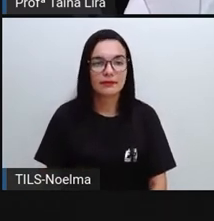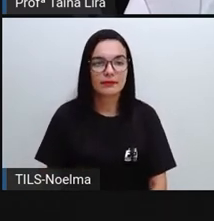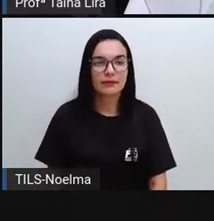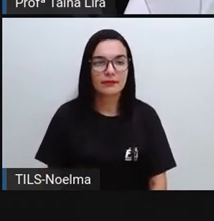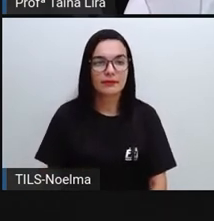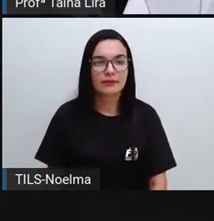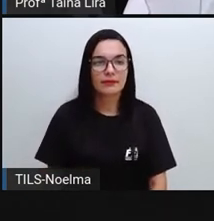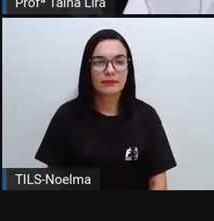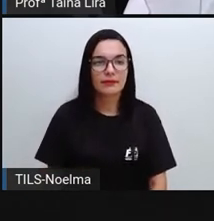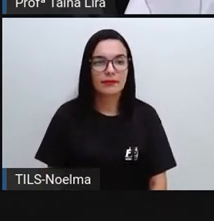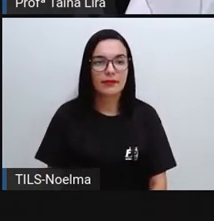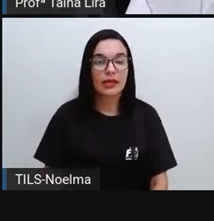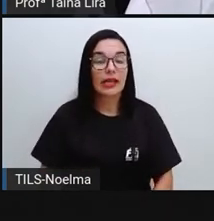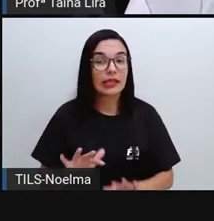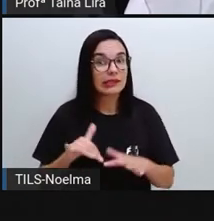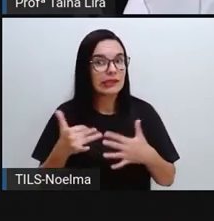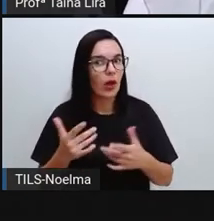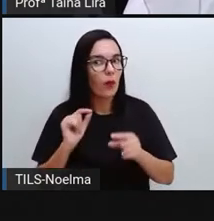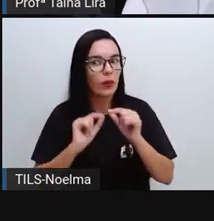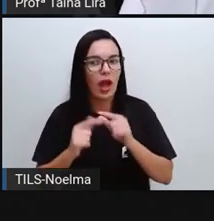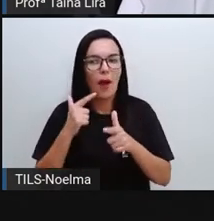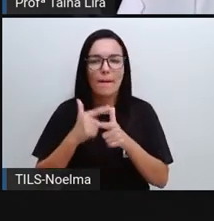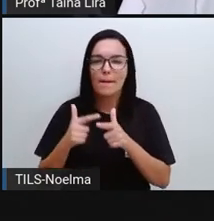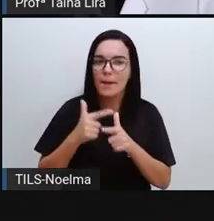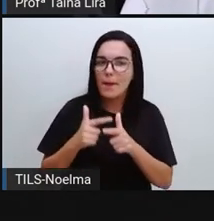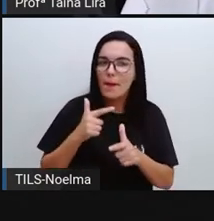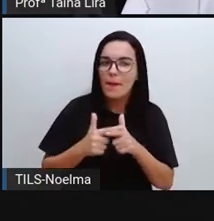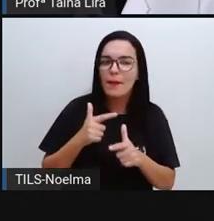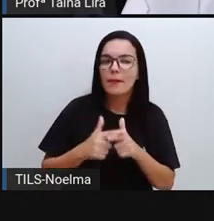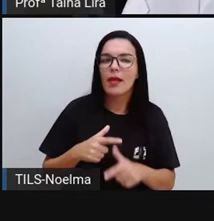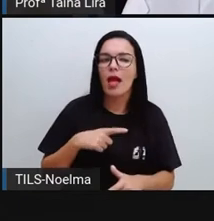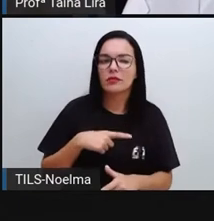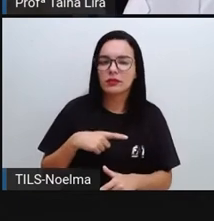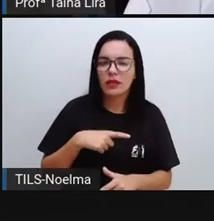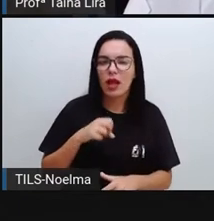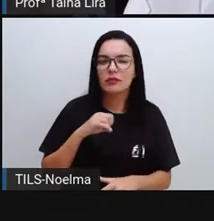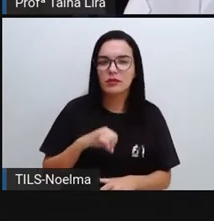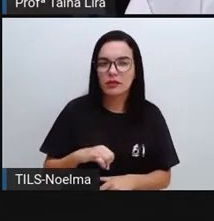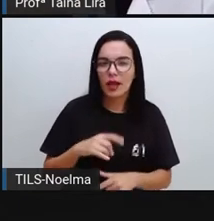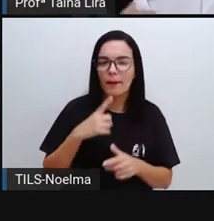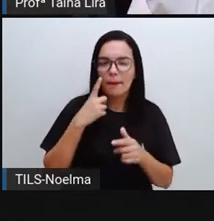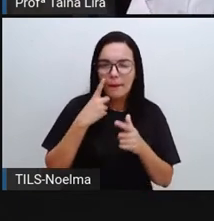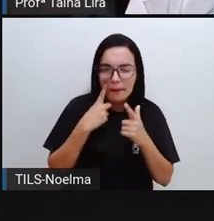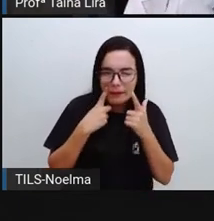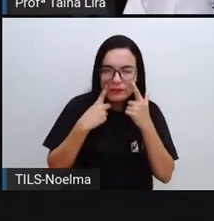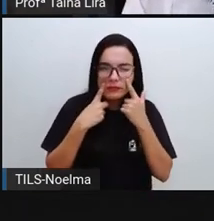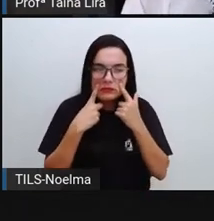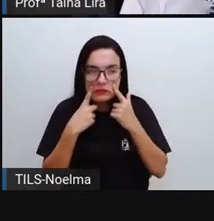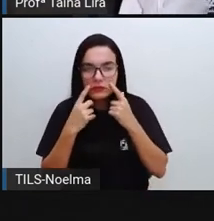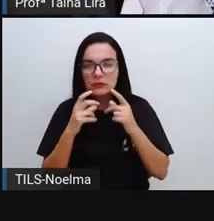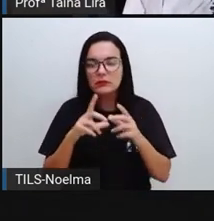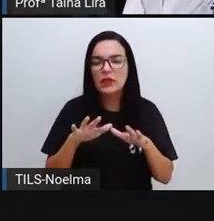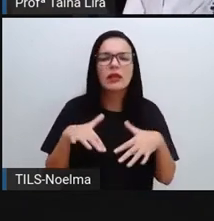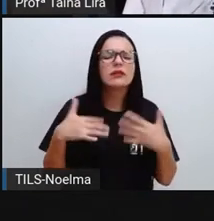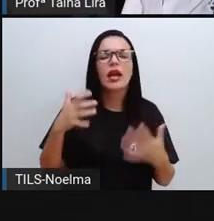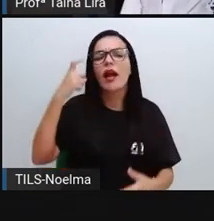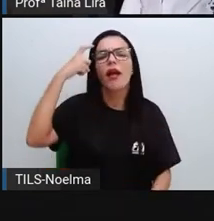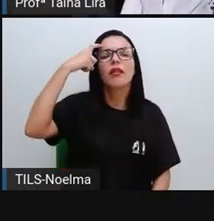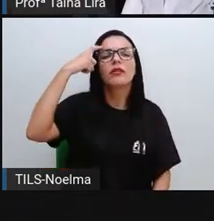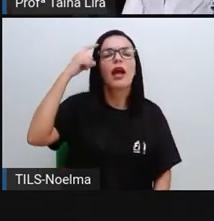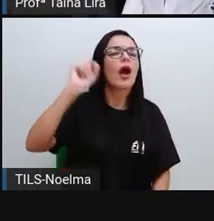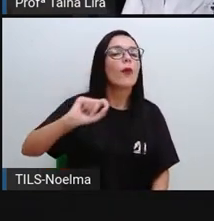Então, esse probleminha é um probleminha que se a gente for analisar, ele tá trazendo qual ideia?